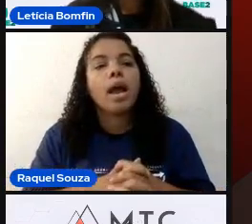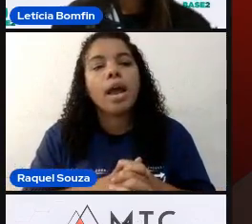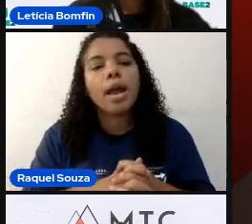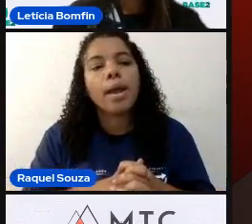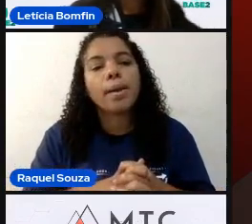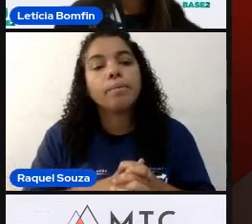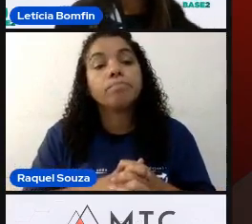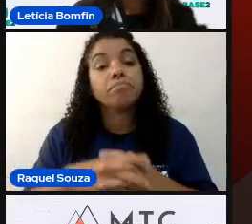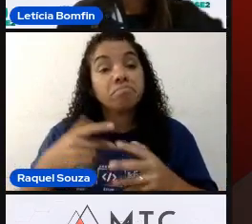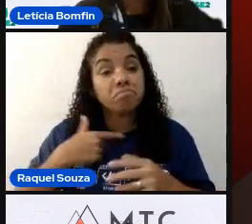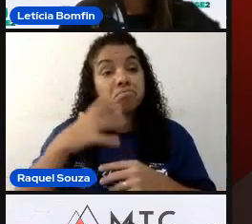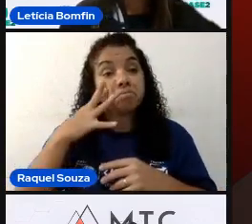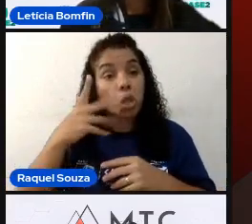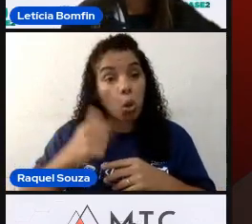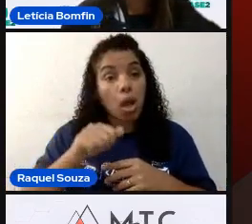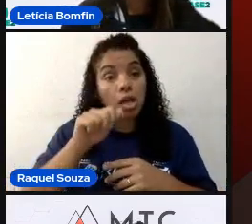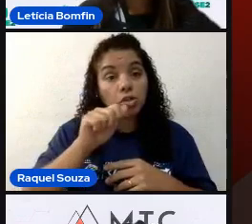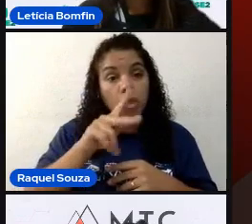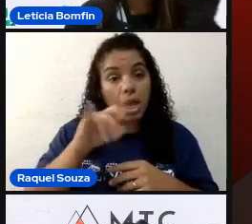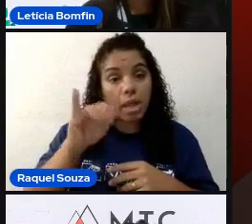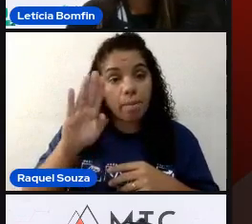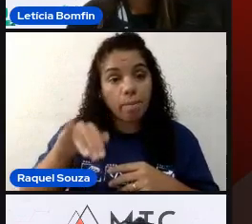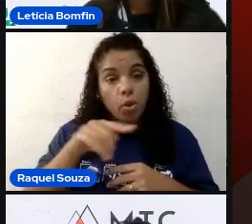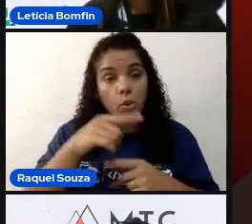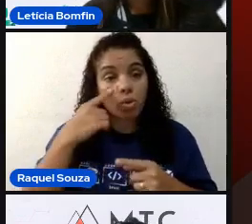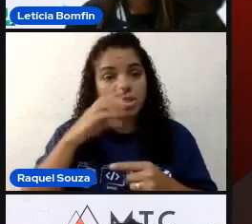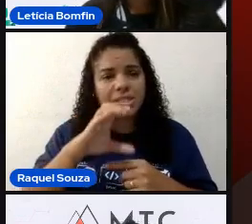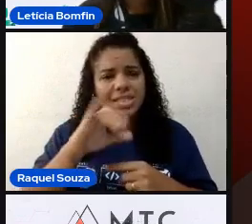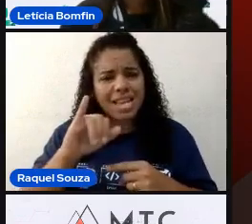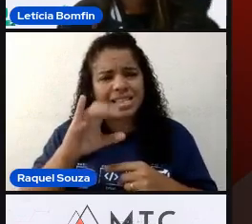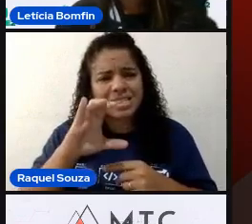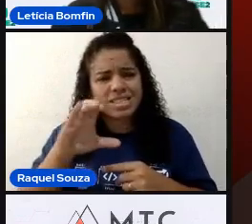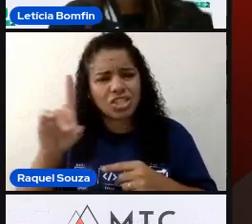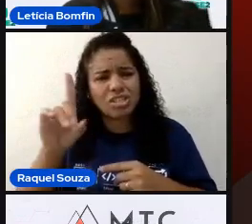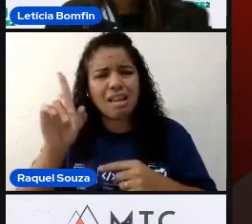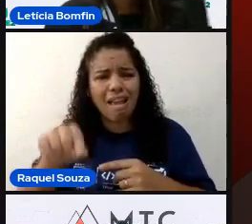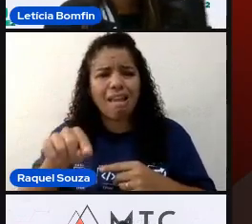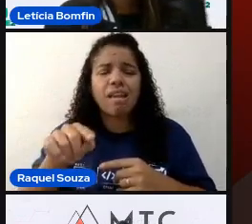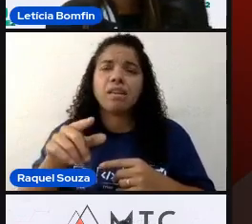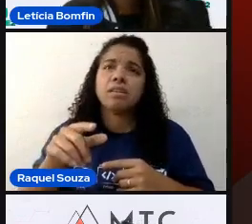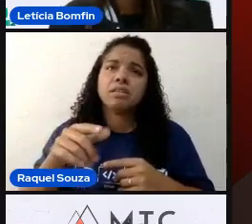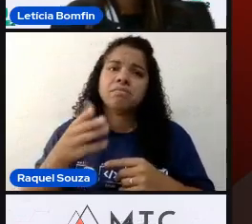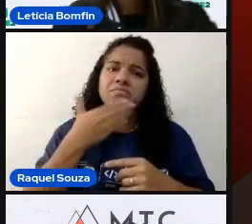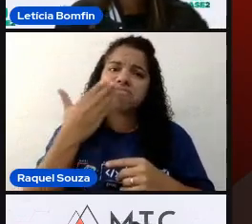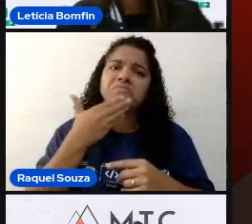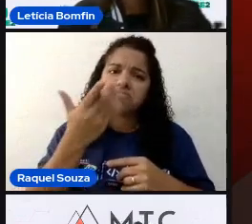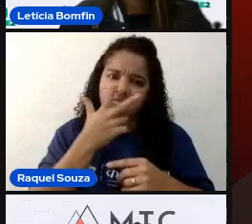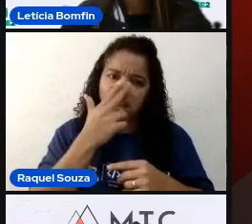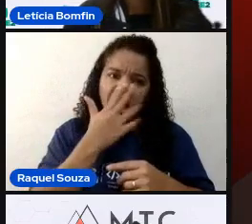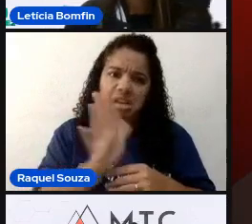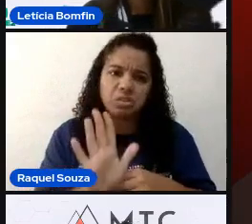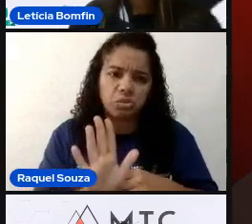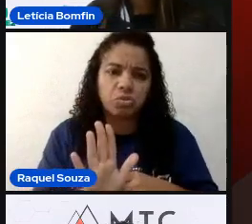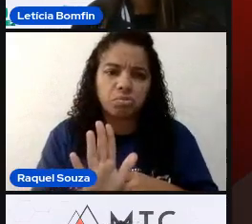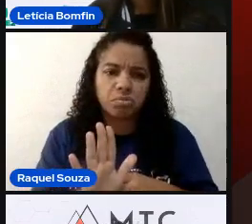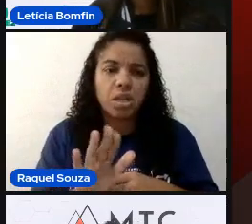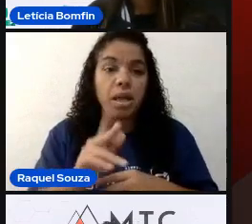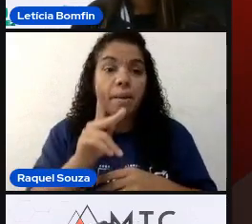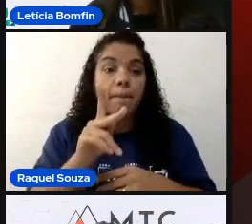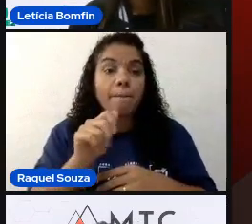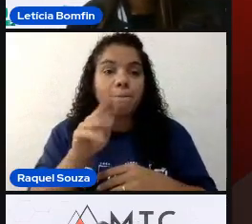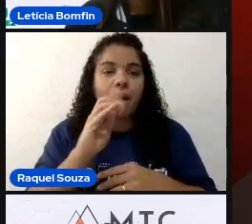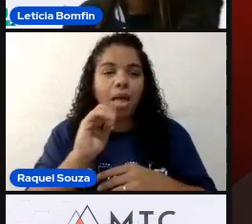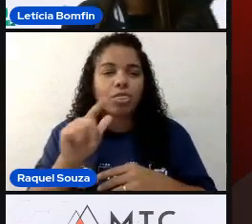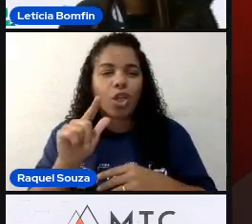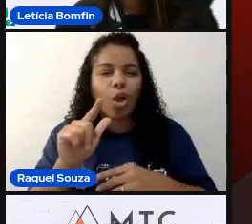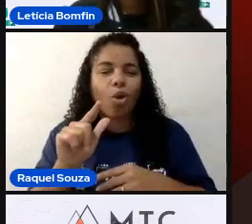Eu acho que o Appium, a integração com o CICD é bem fácil. Com o Patrol, é um pouco